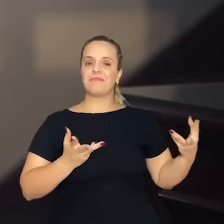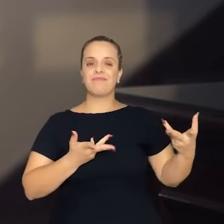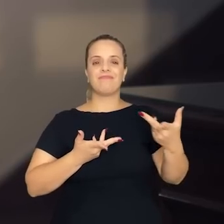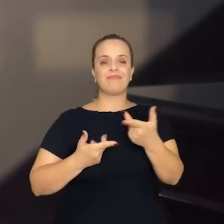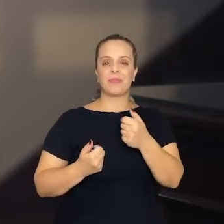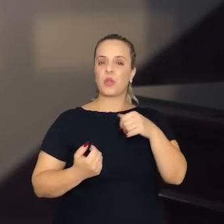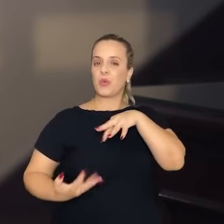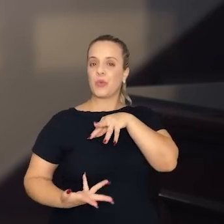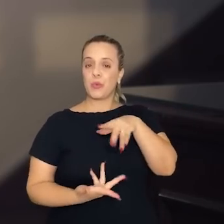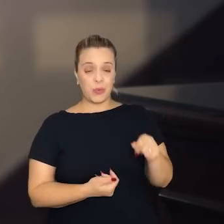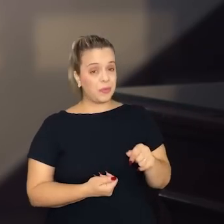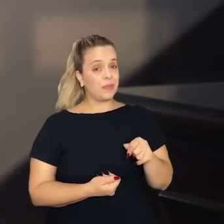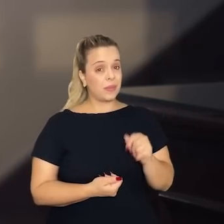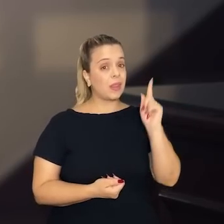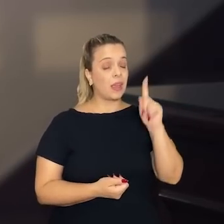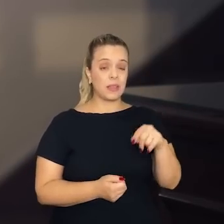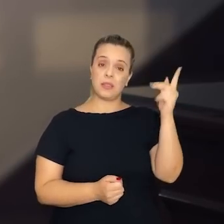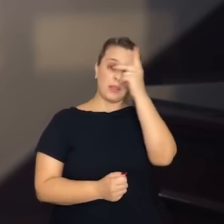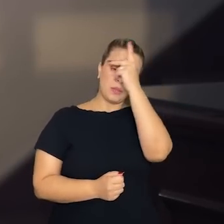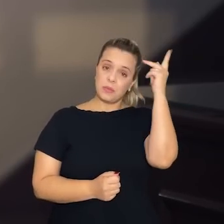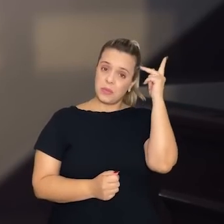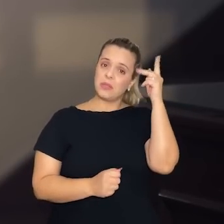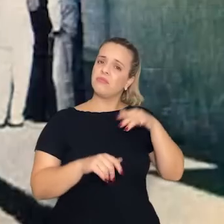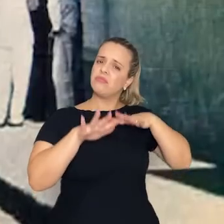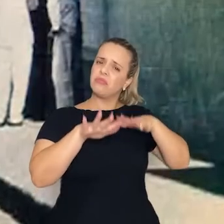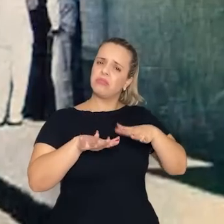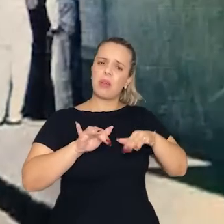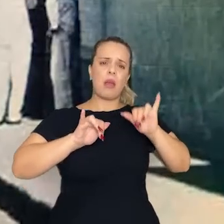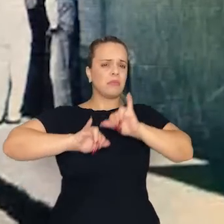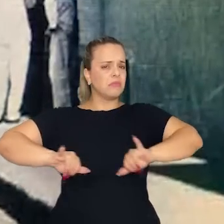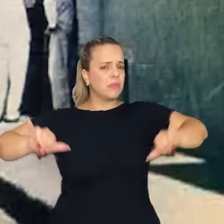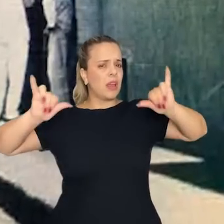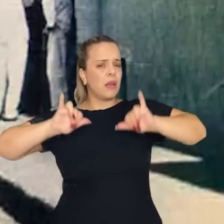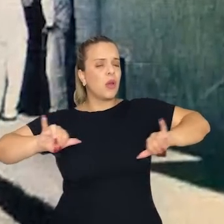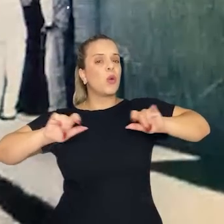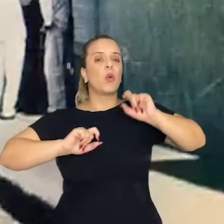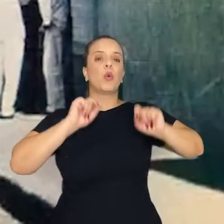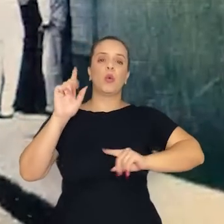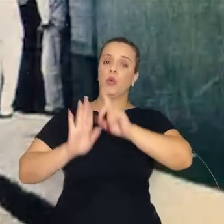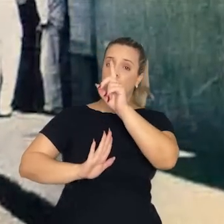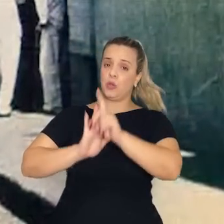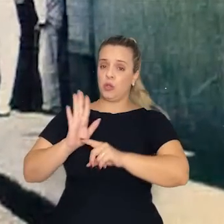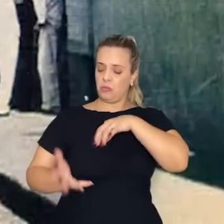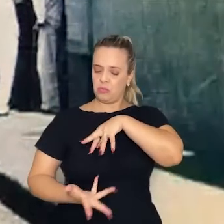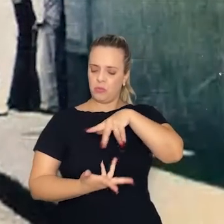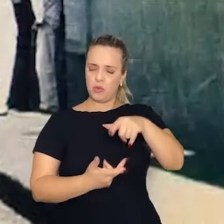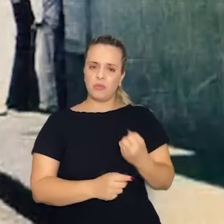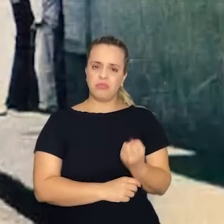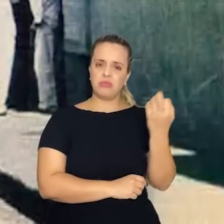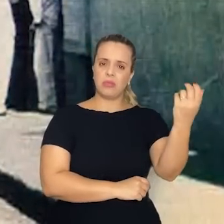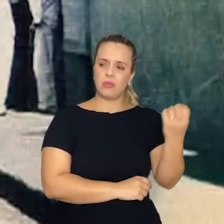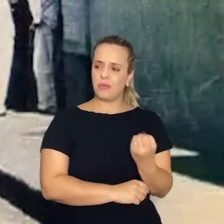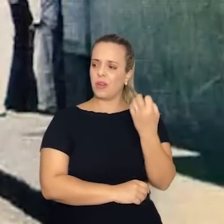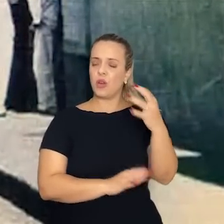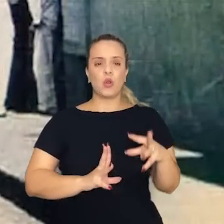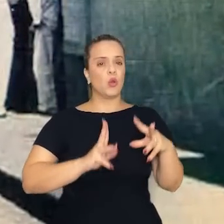né? Com o Ius Peregrinandi, que ele sempre pregava. Que é o direito de andar pelo mundo e ser bem recebido em